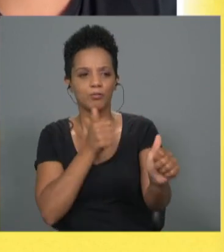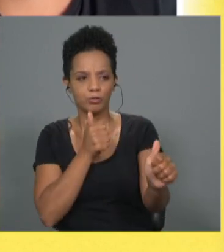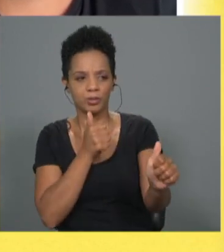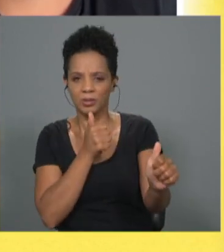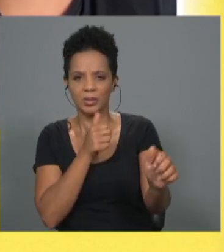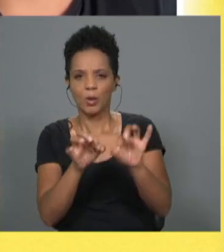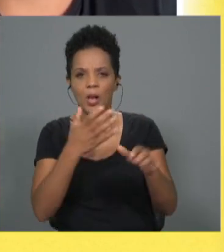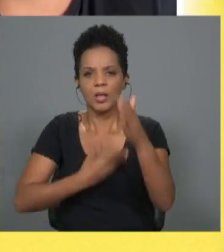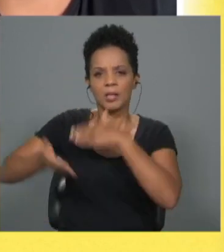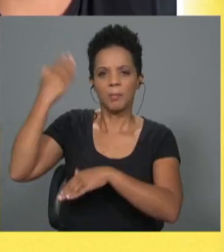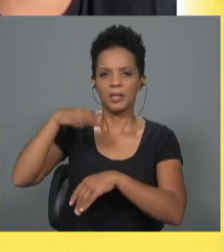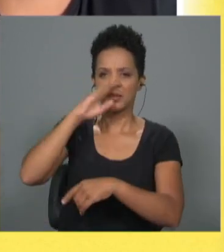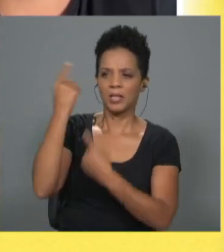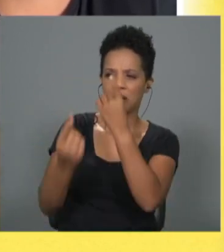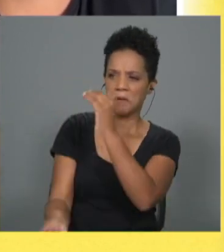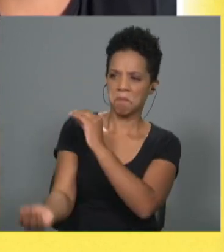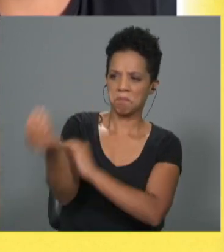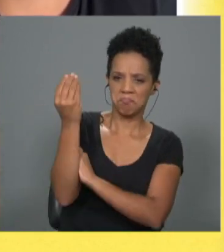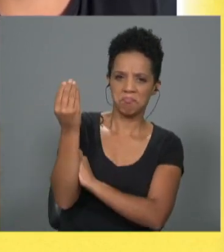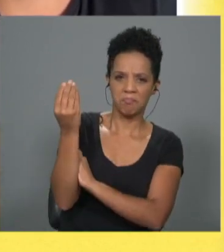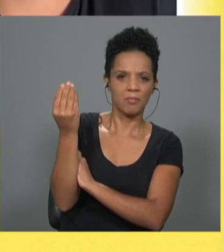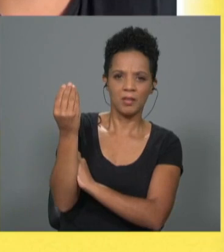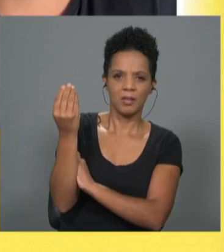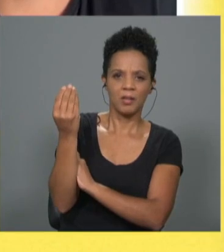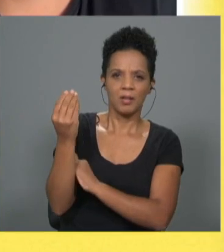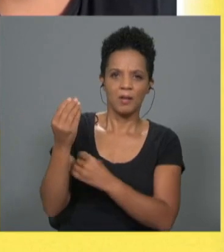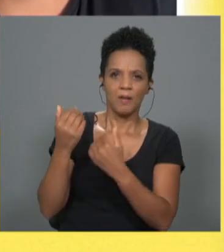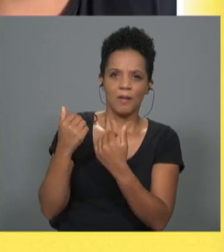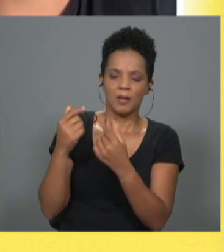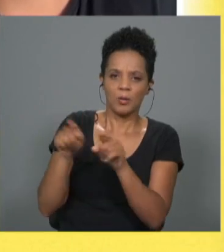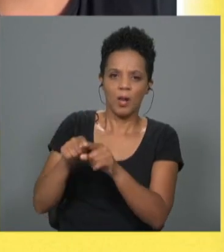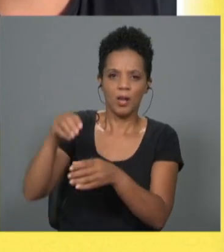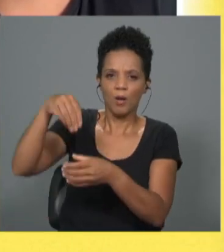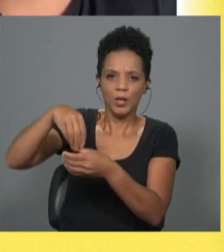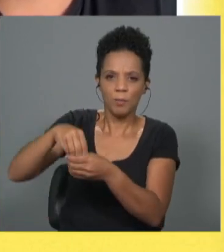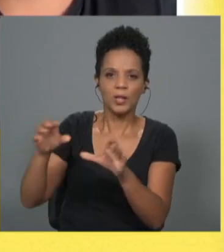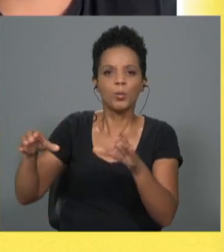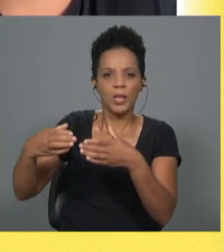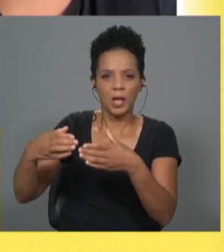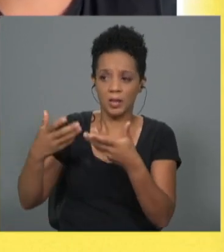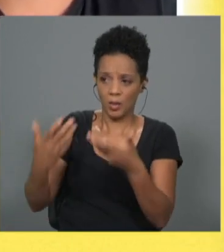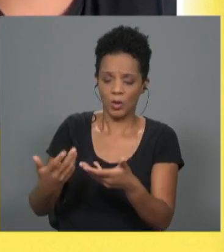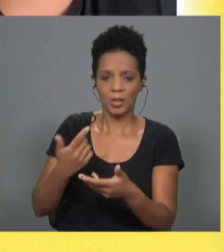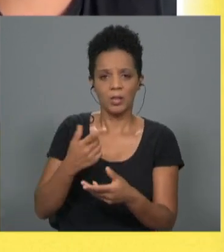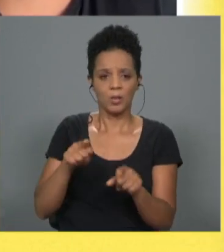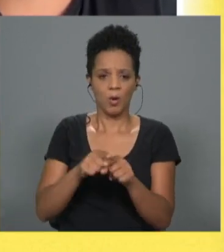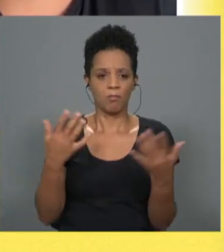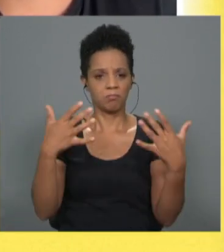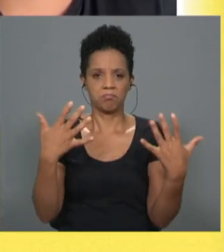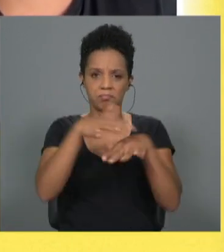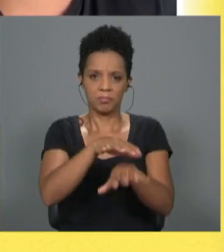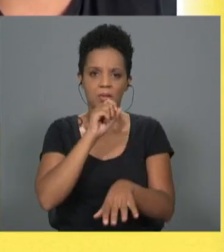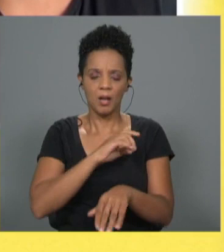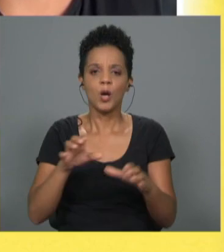como alguém fora da comunidade, já são perfeitamente enquadráveis e as comunidades